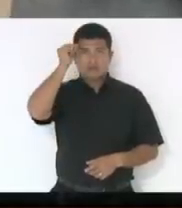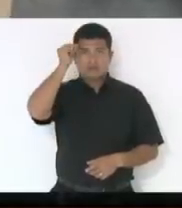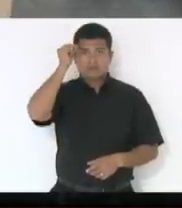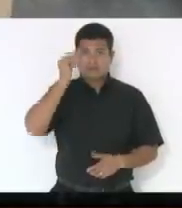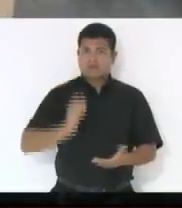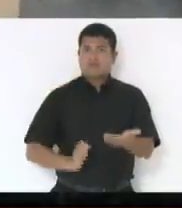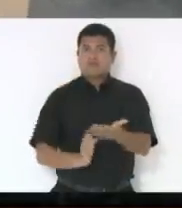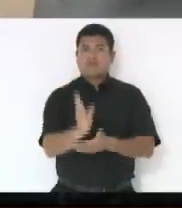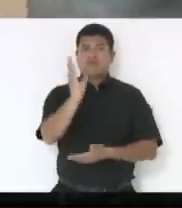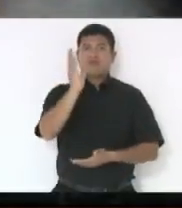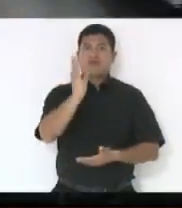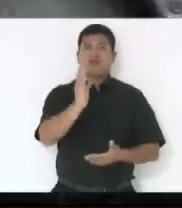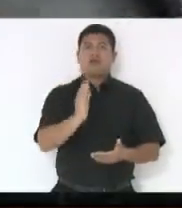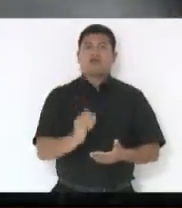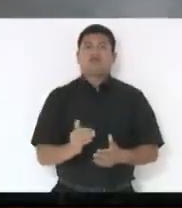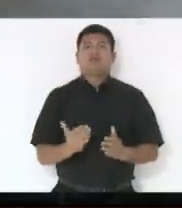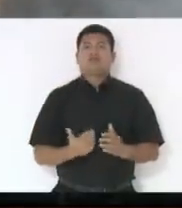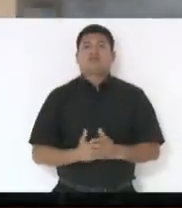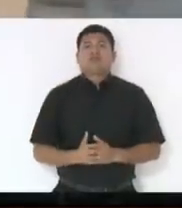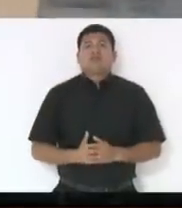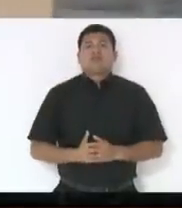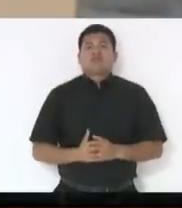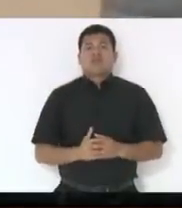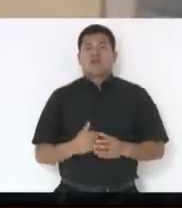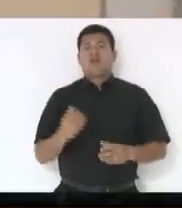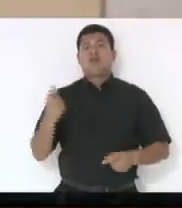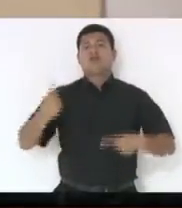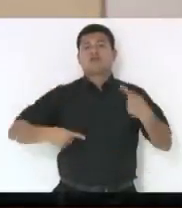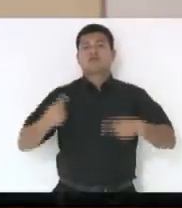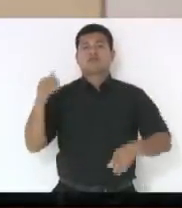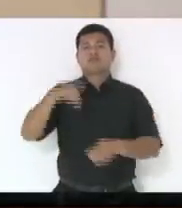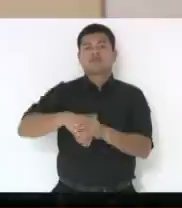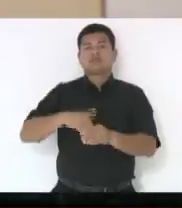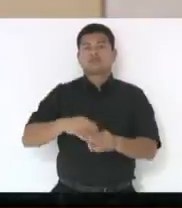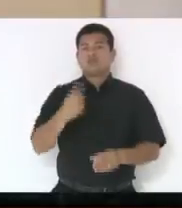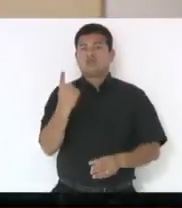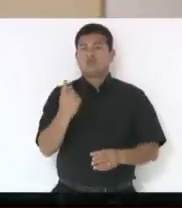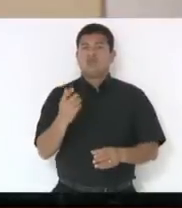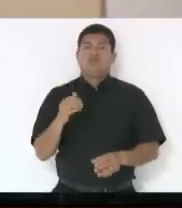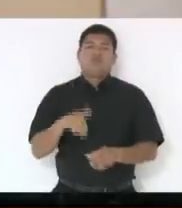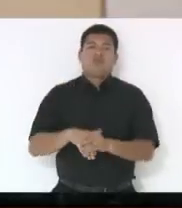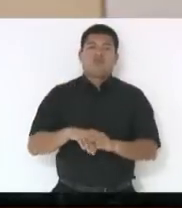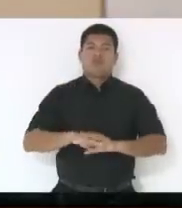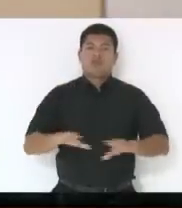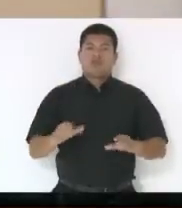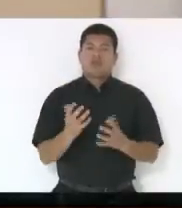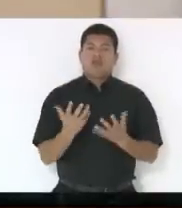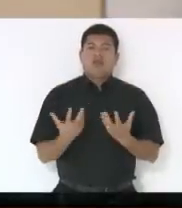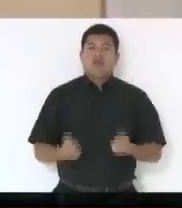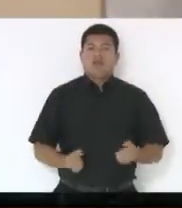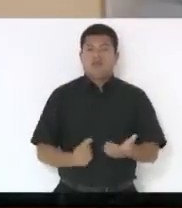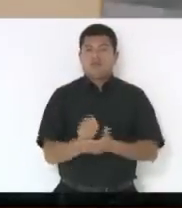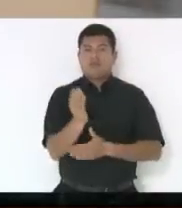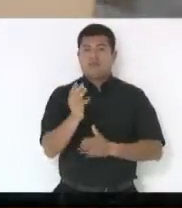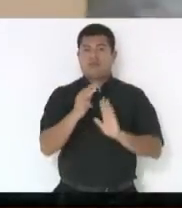aprovado pela maioria. Em discussão, votação em torno único à admissibilidade da medida provisória